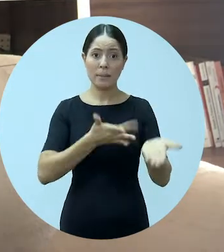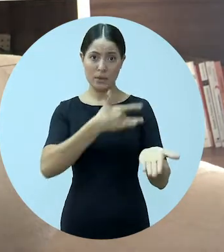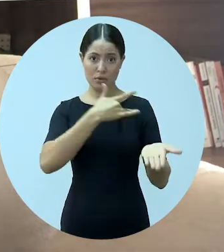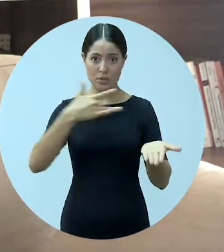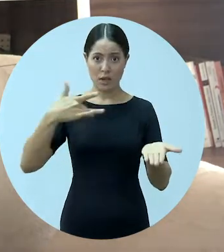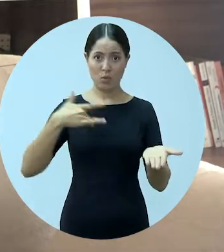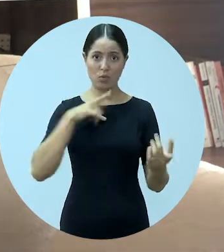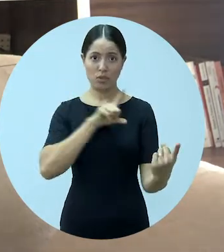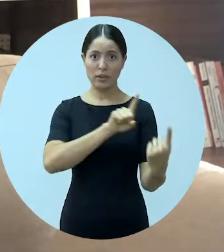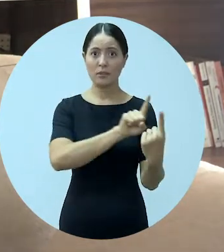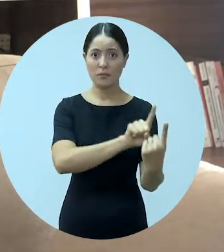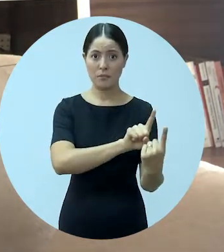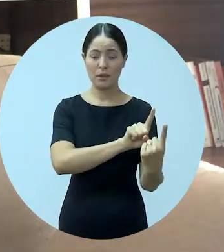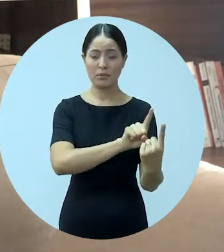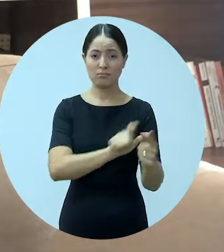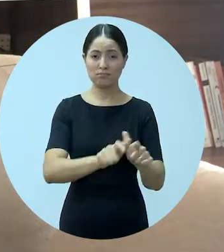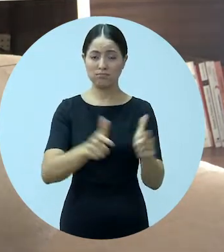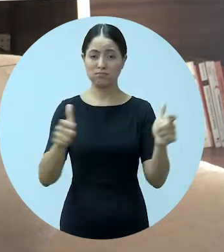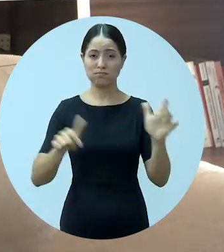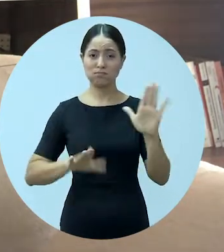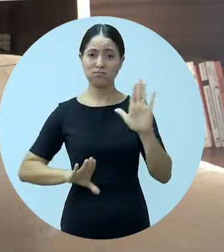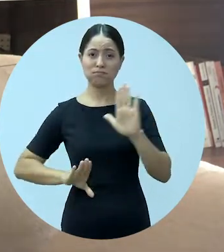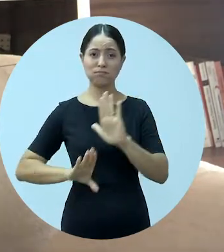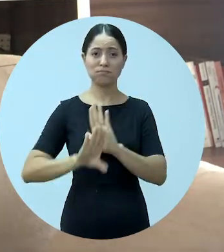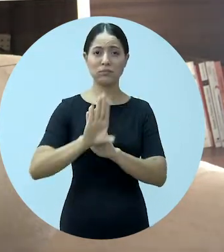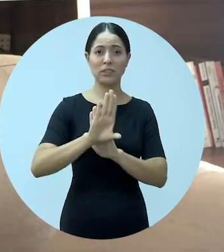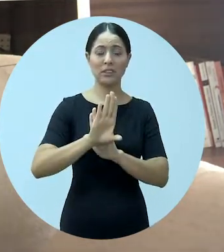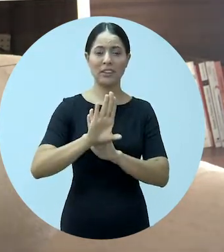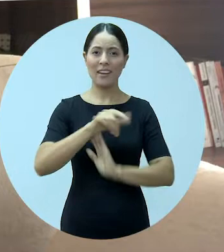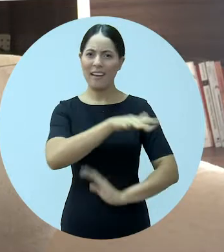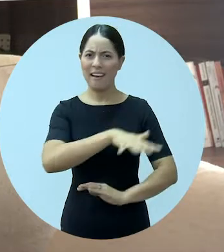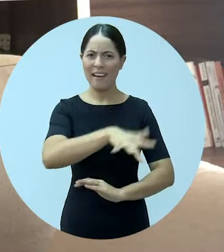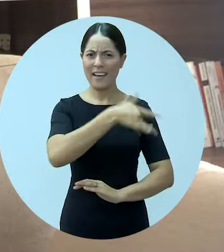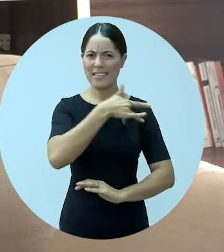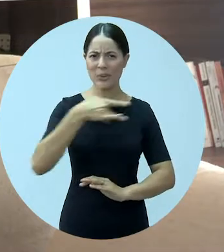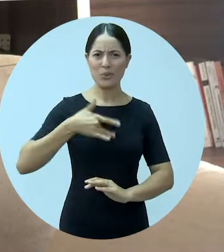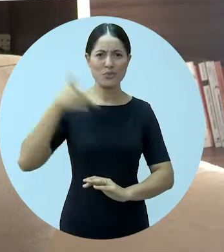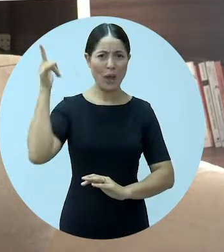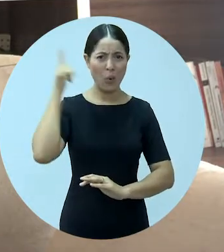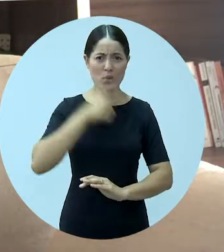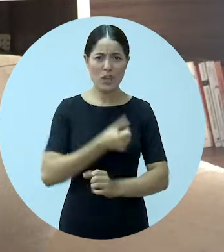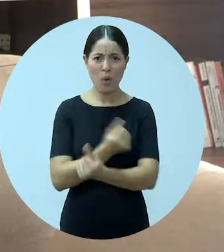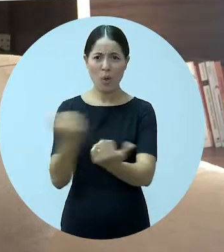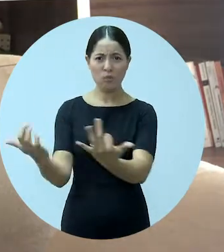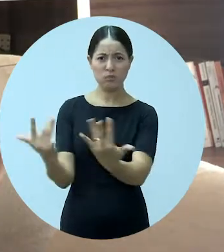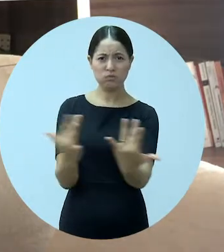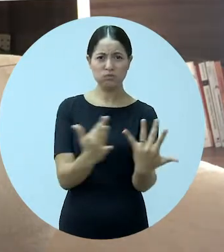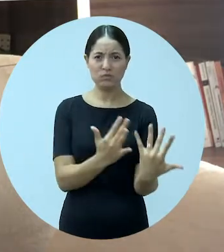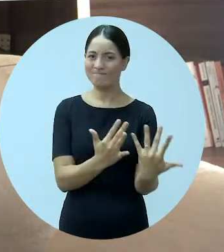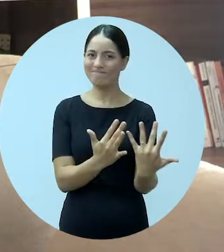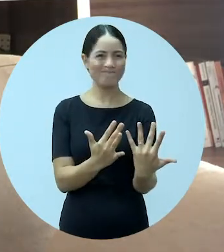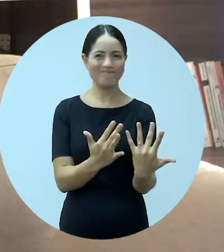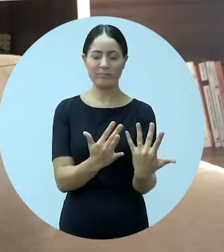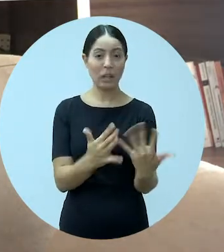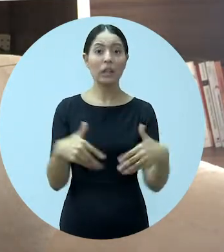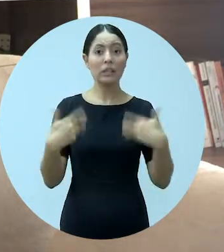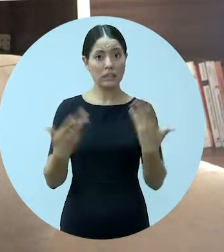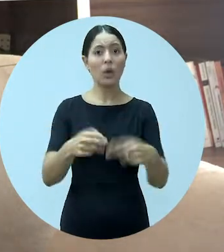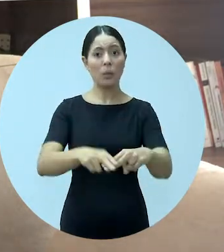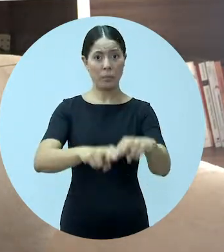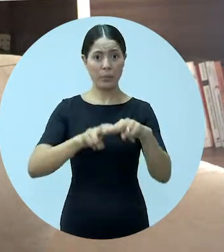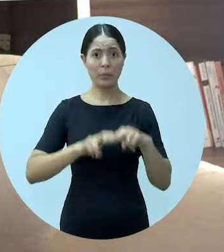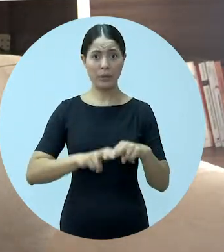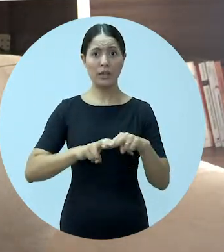sistema de saúde, não necessariamente o sistema de saúde dará conta desse grande pico. Por isso,